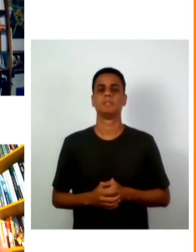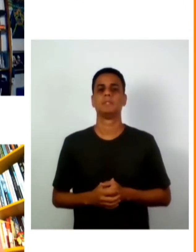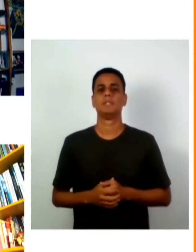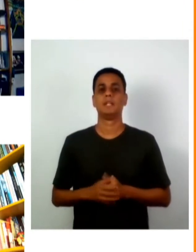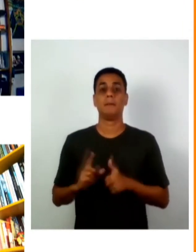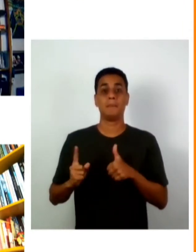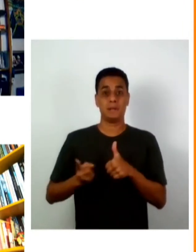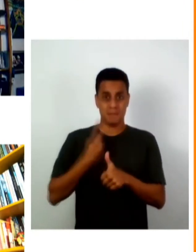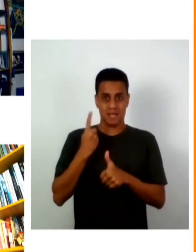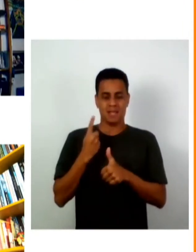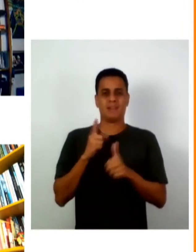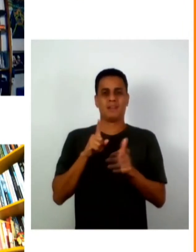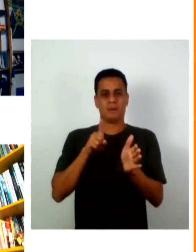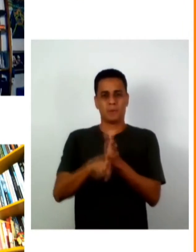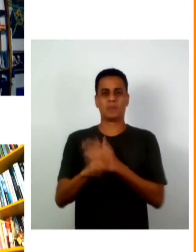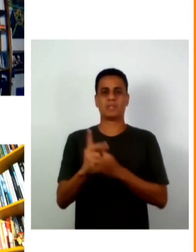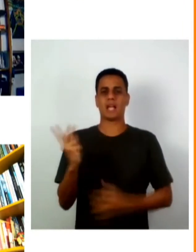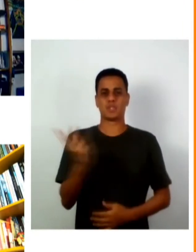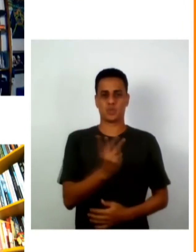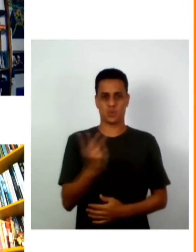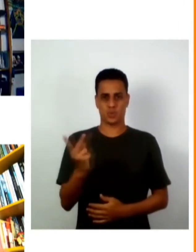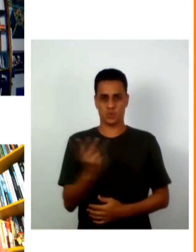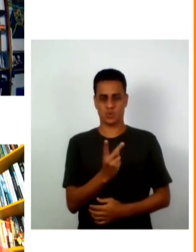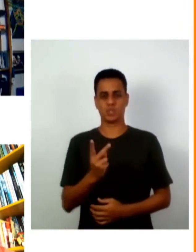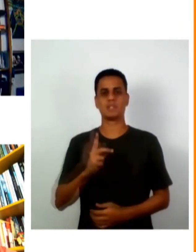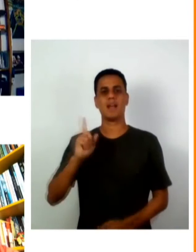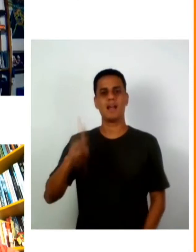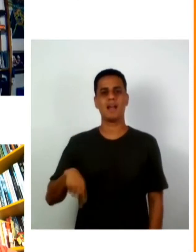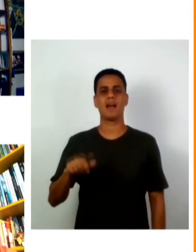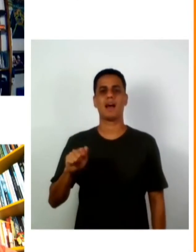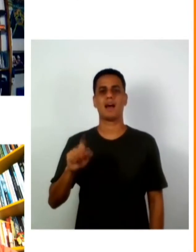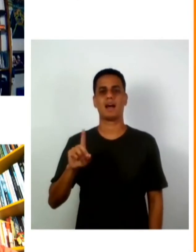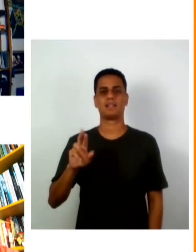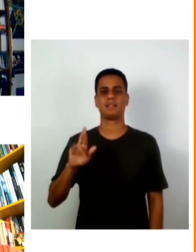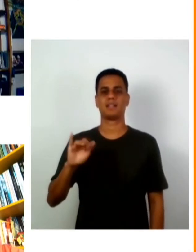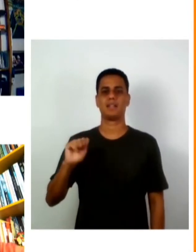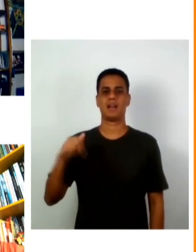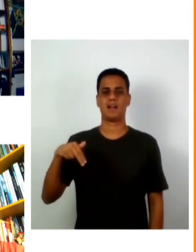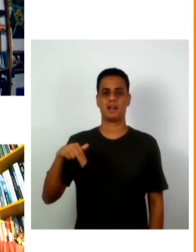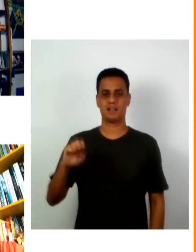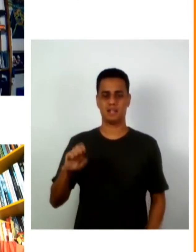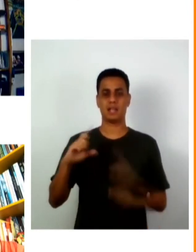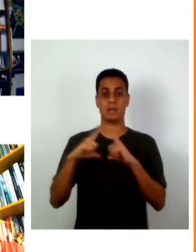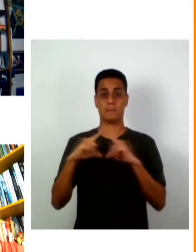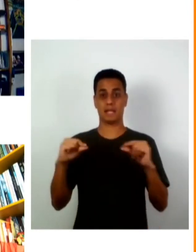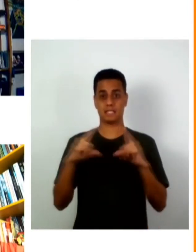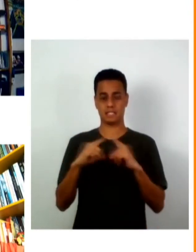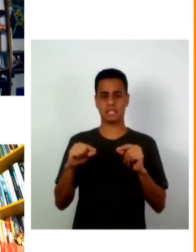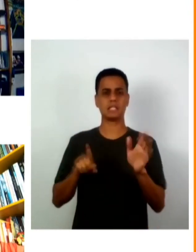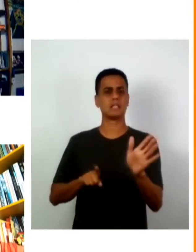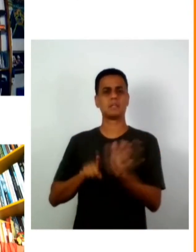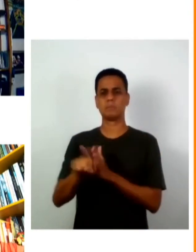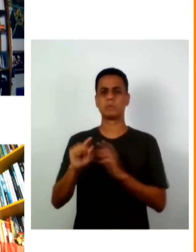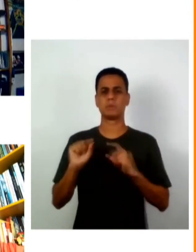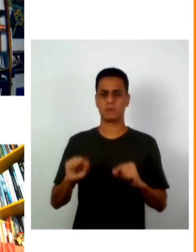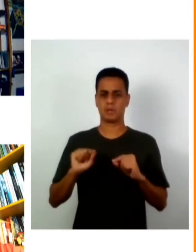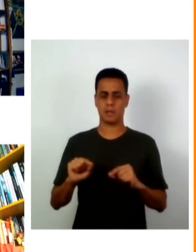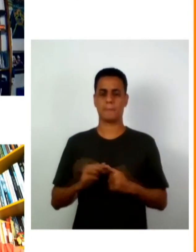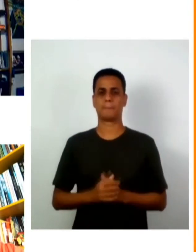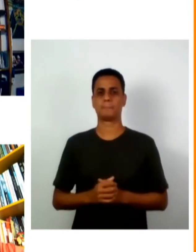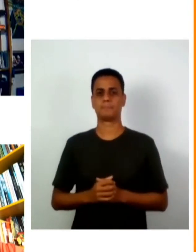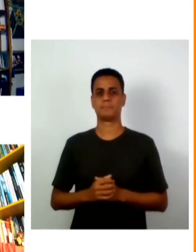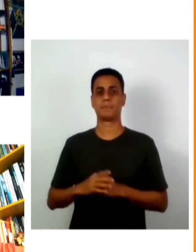as duas é da Ariane Godinho de Brasília e ela pergunta o seguinte em um país de